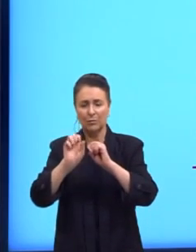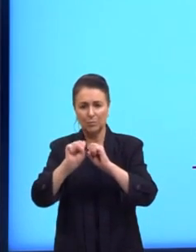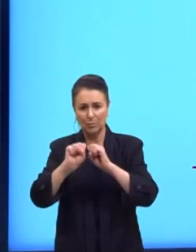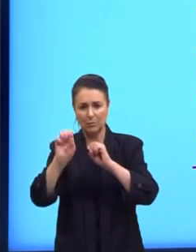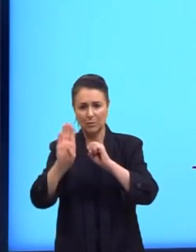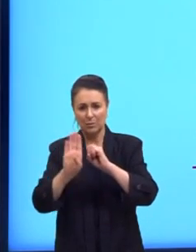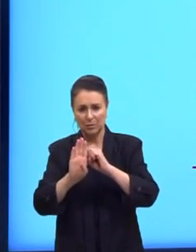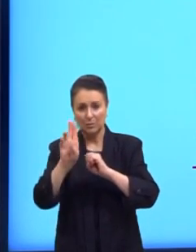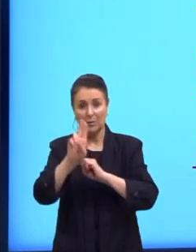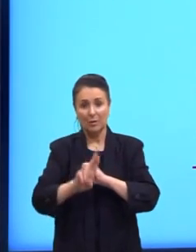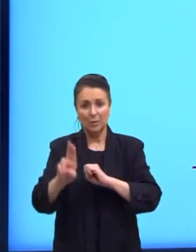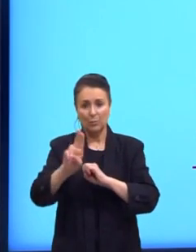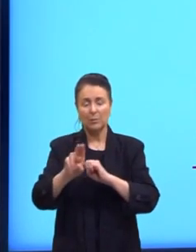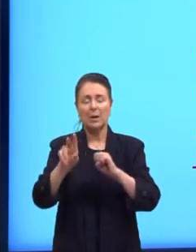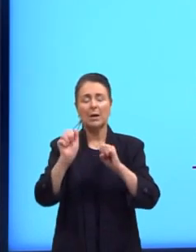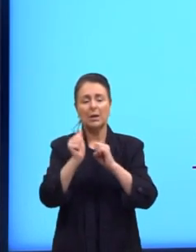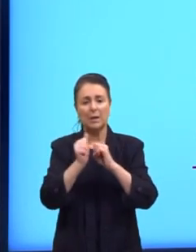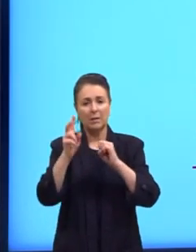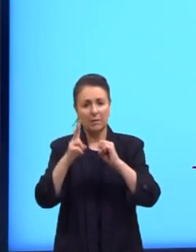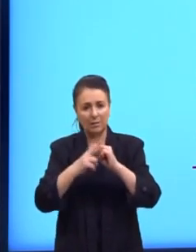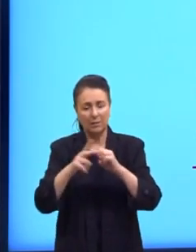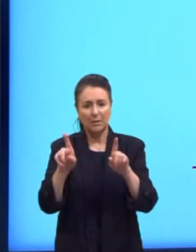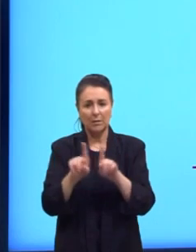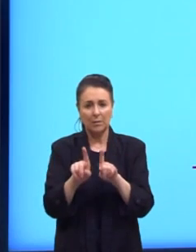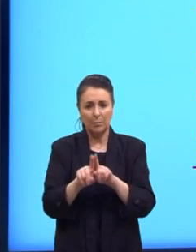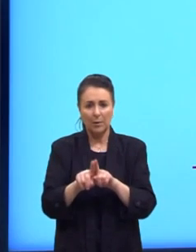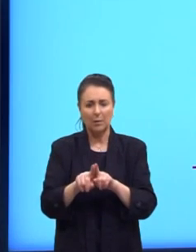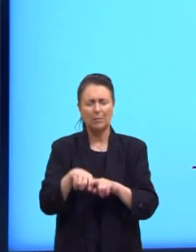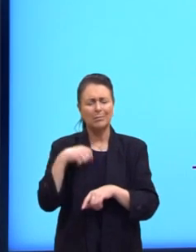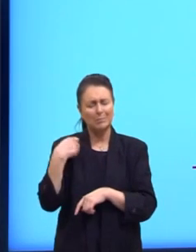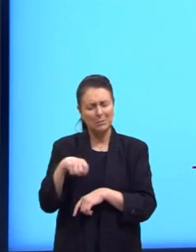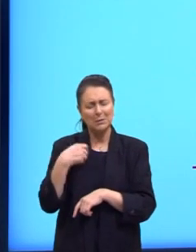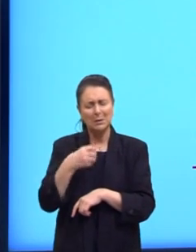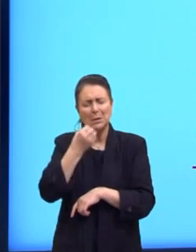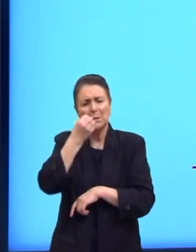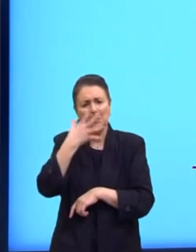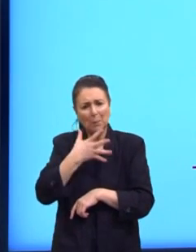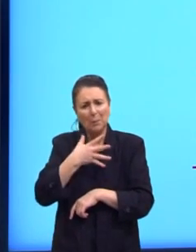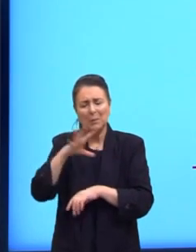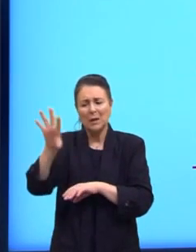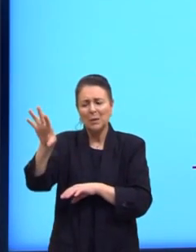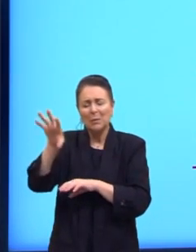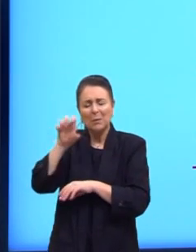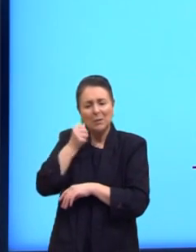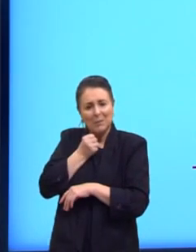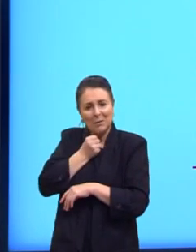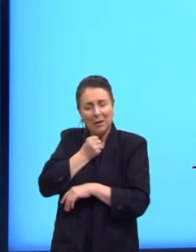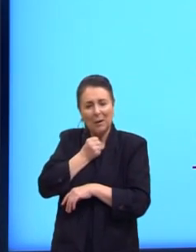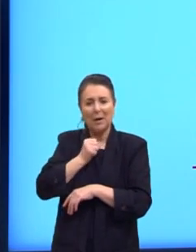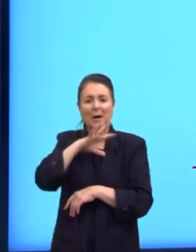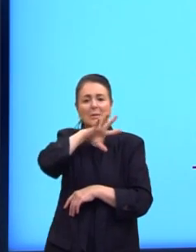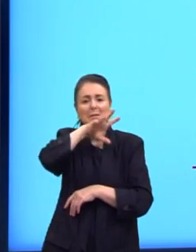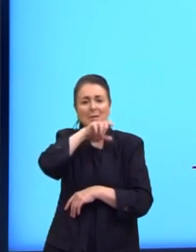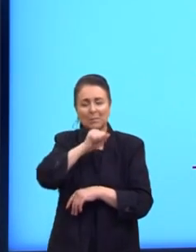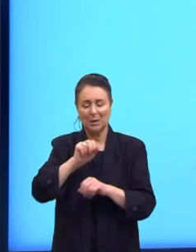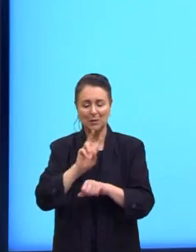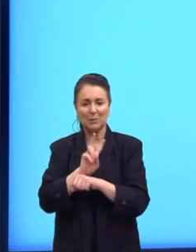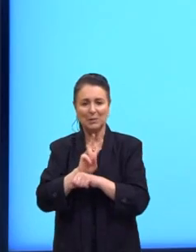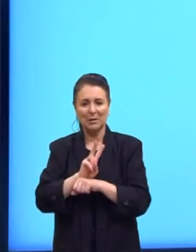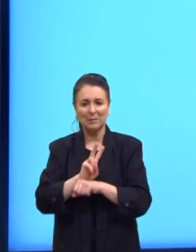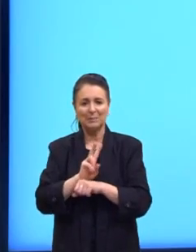e advérbios, que há uma necessidade de adotar animais de estimação e que isso faz bem para a saúde.